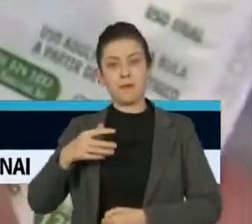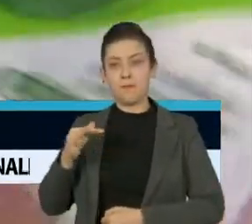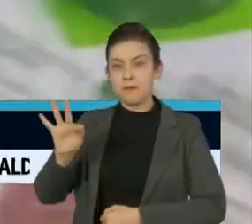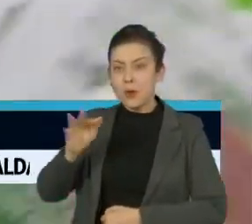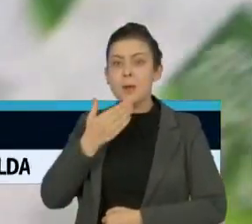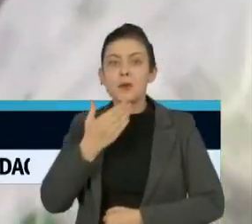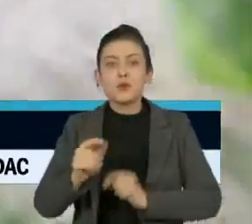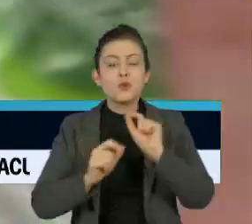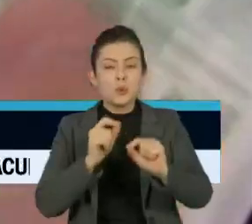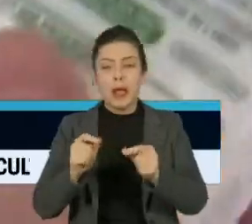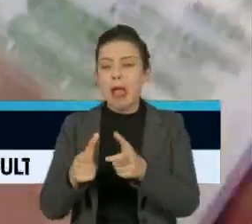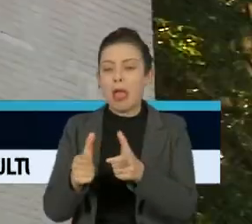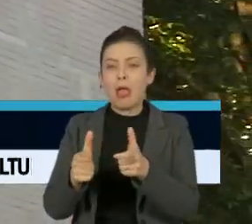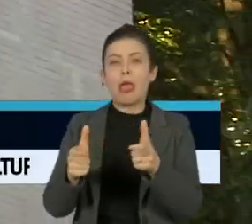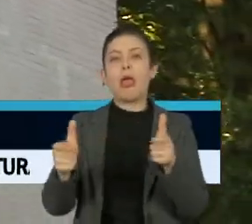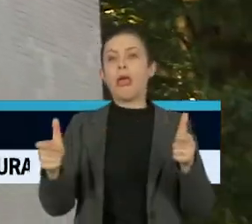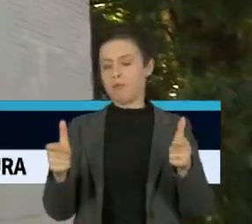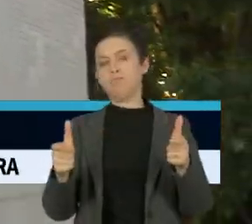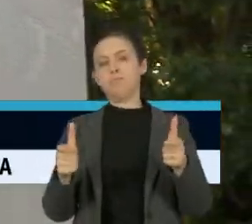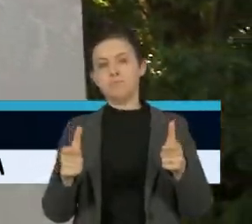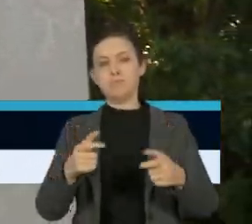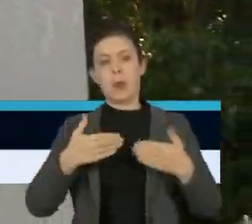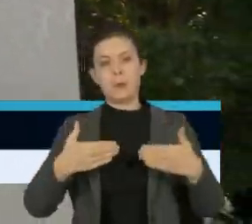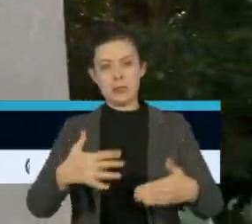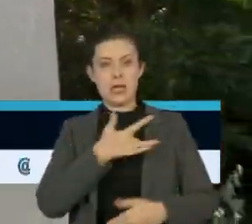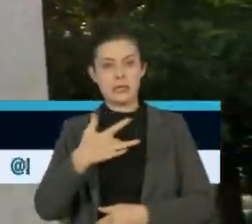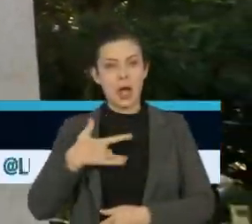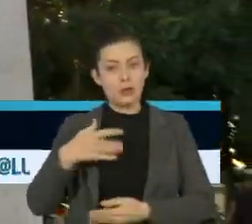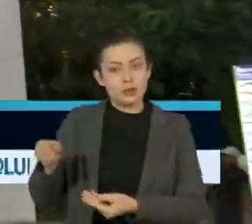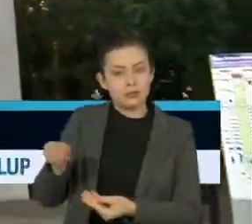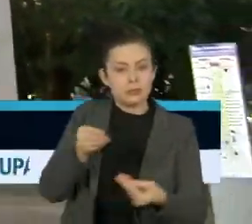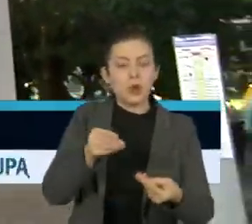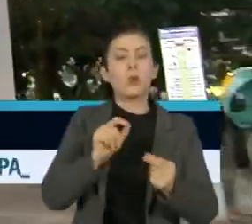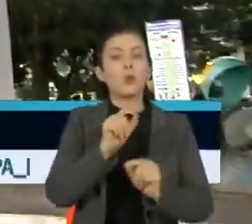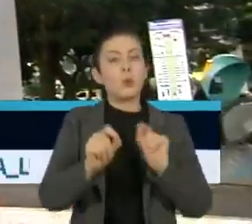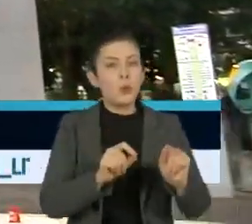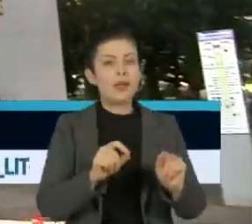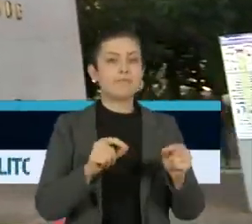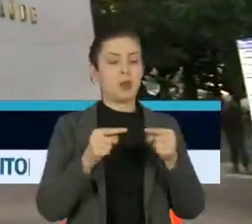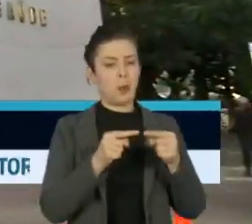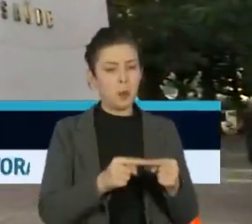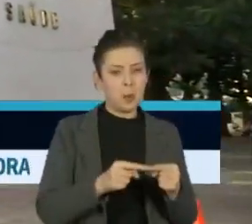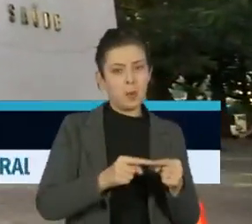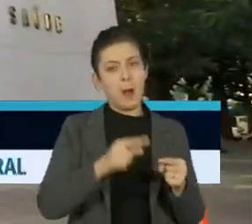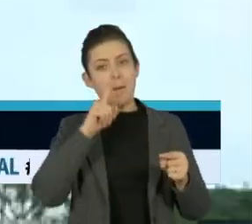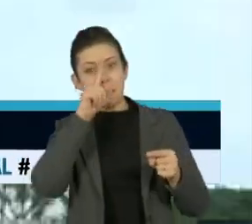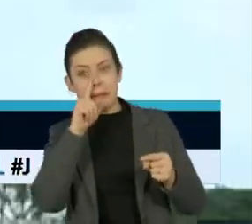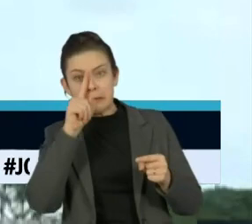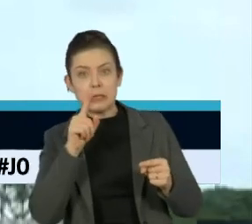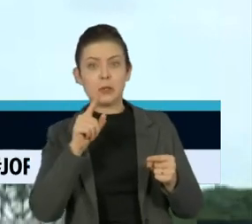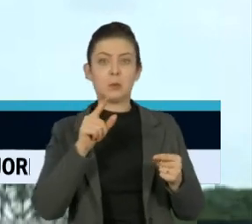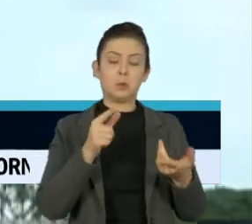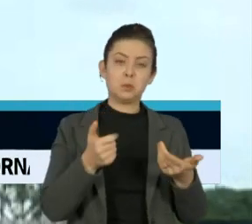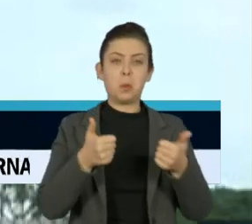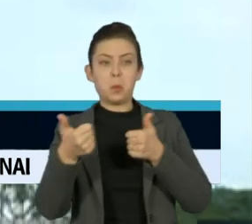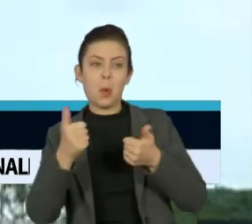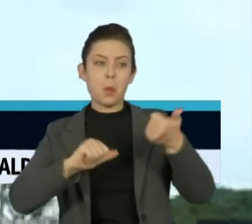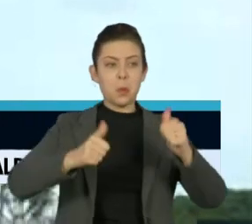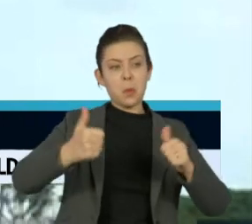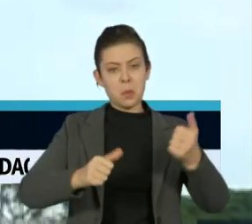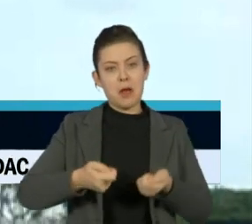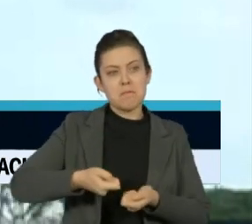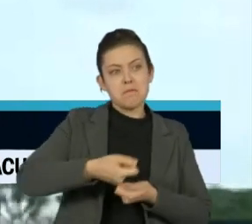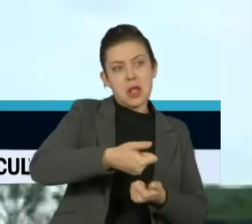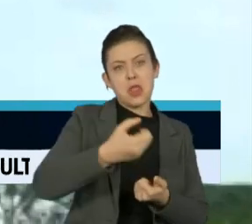ampliar a utilização do medicamento, o Ministério da Saúde deve apresentar a existência de relação benefício-risco favorável pela Anvisa,